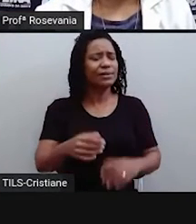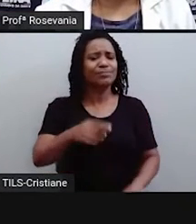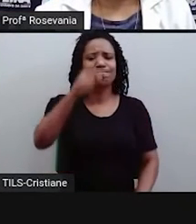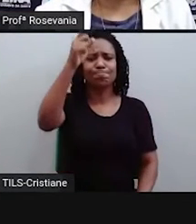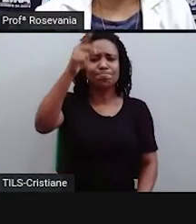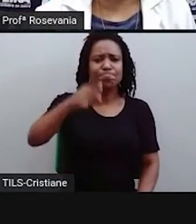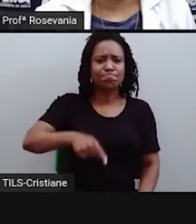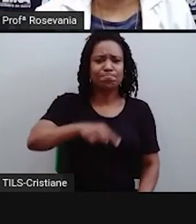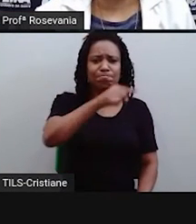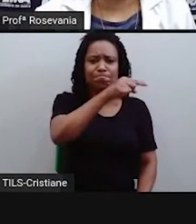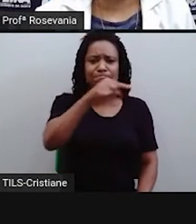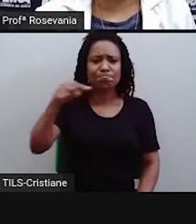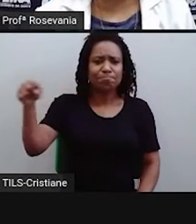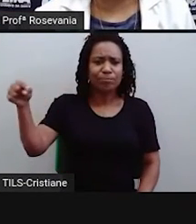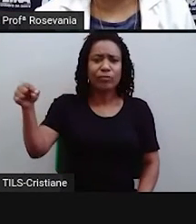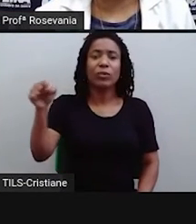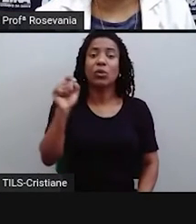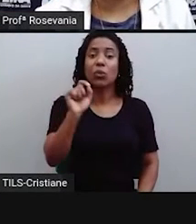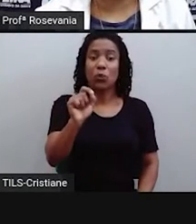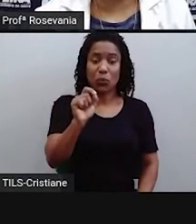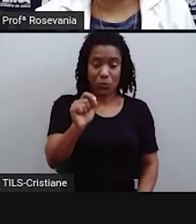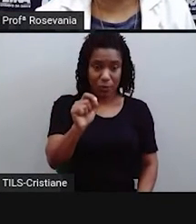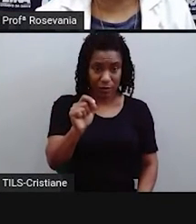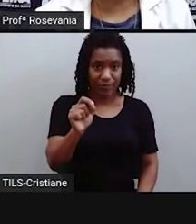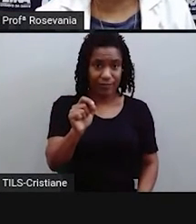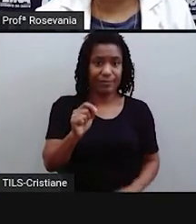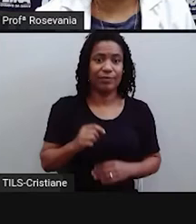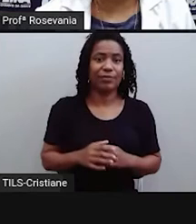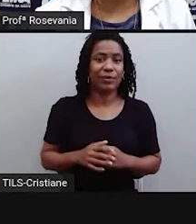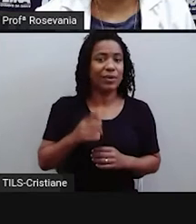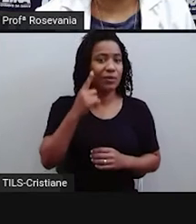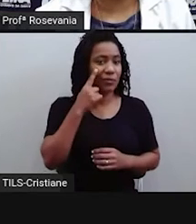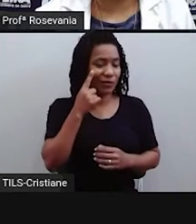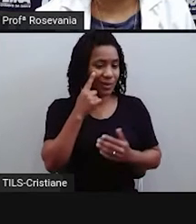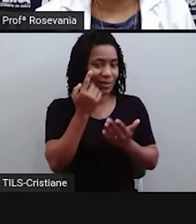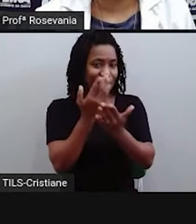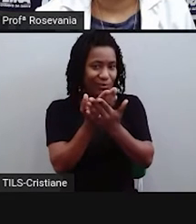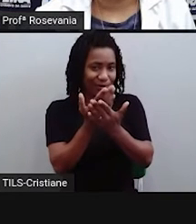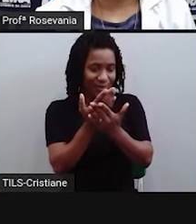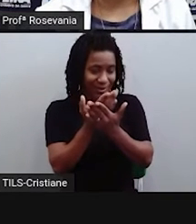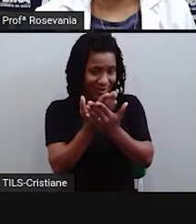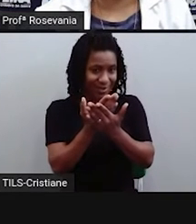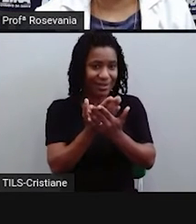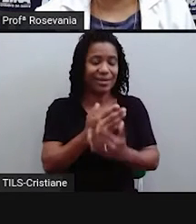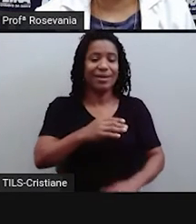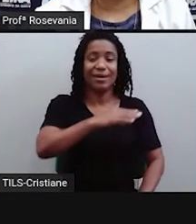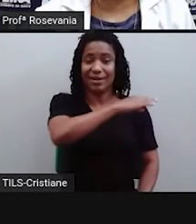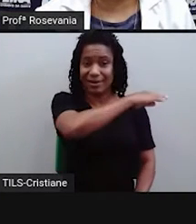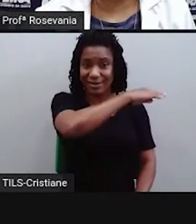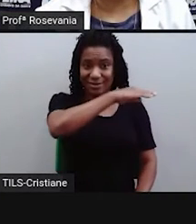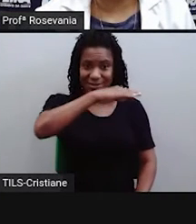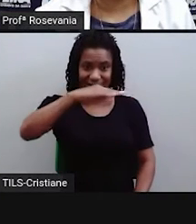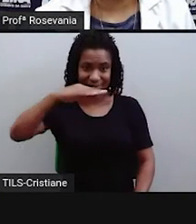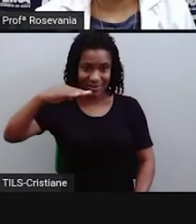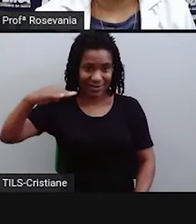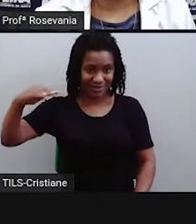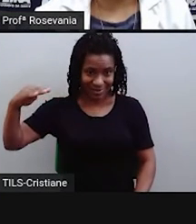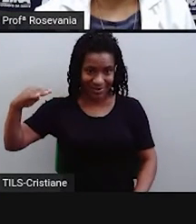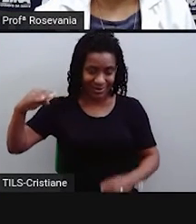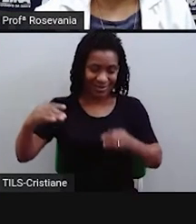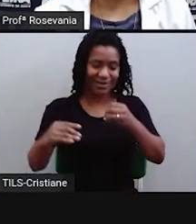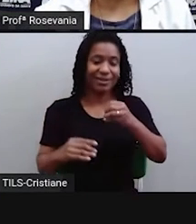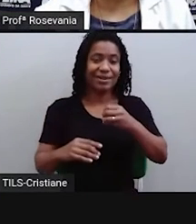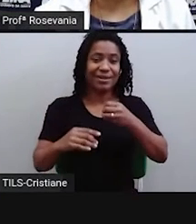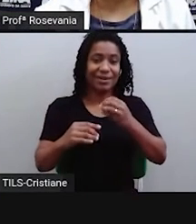né? Aqui, vamos estudar inicialmente, né? As linhas, no caso, horizontais, que são os paralelos, né?